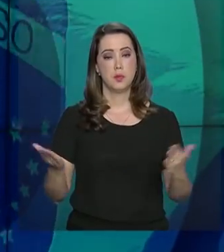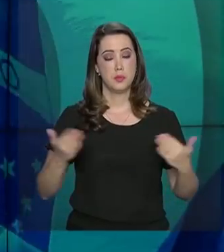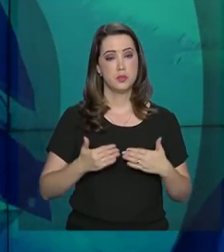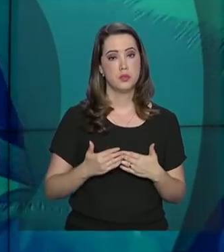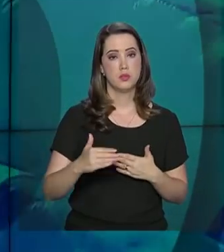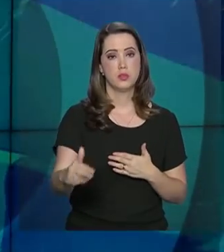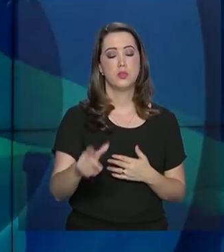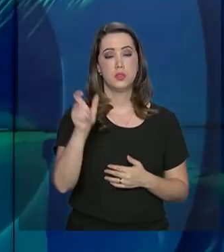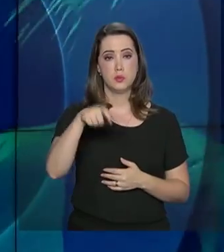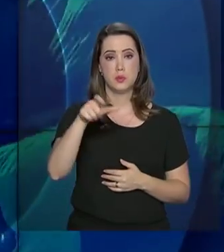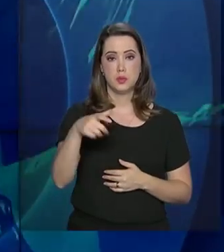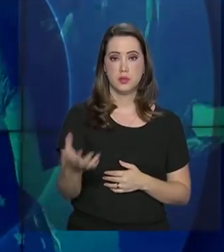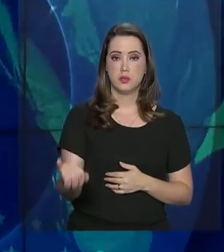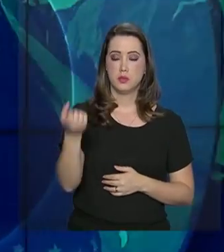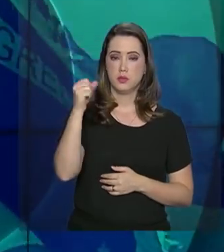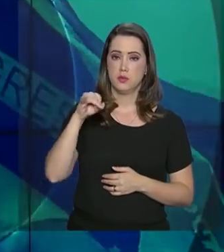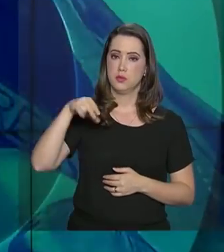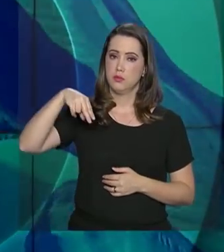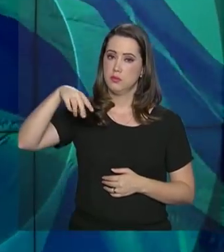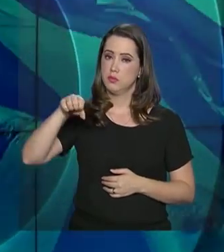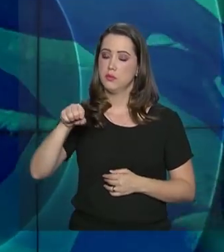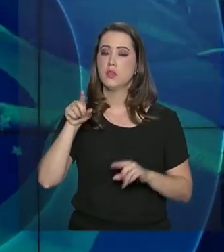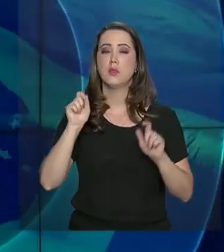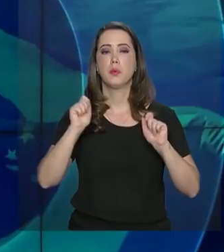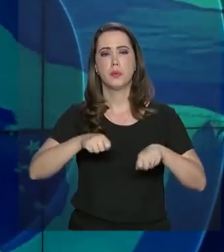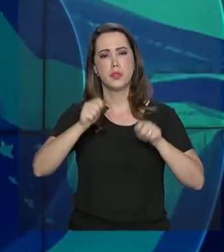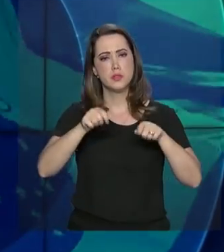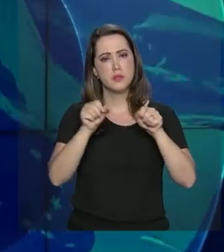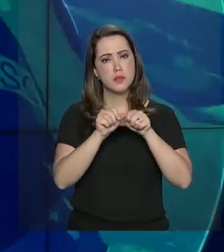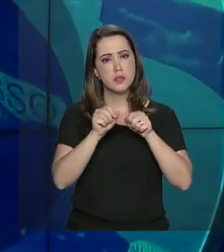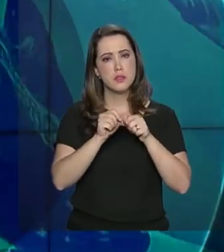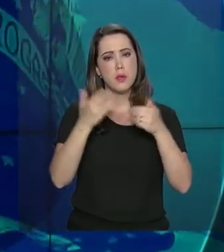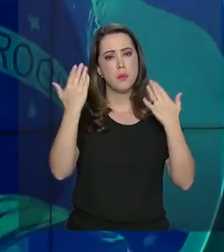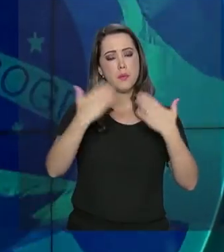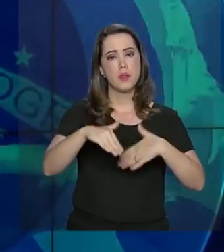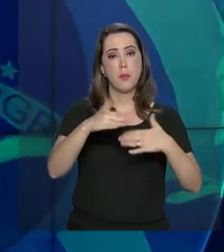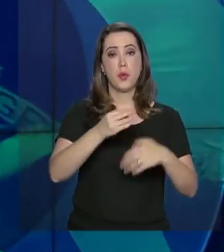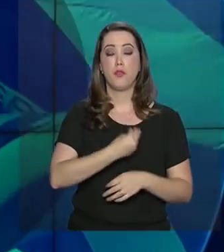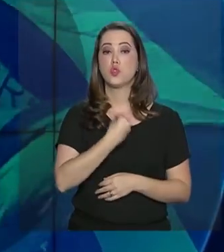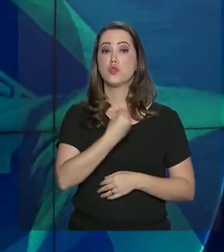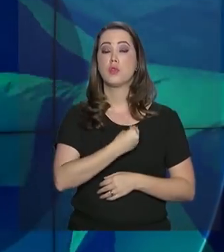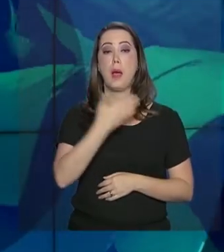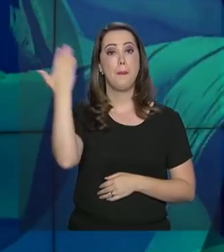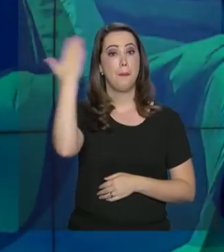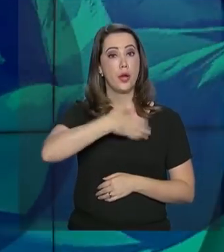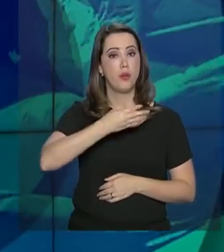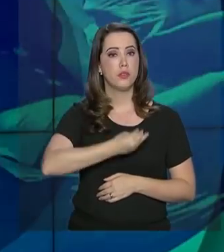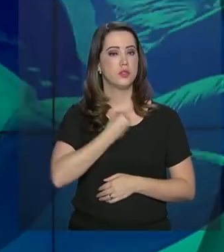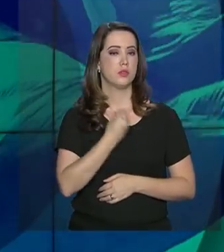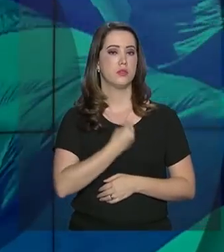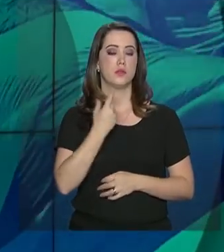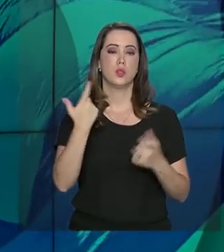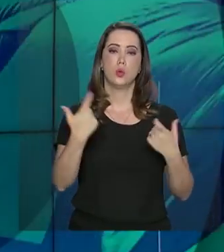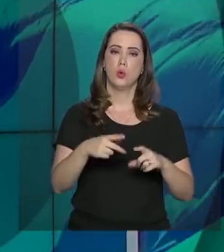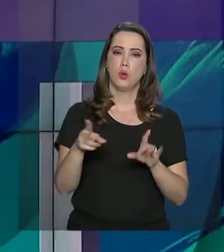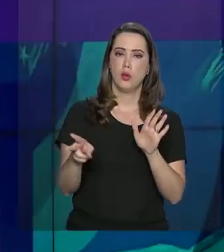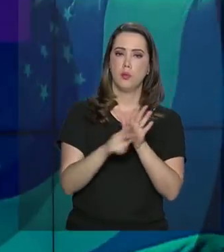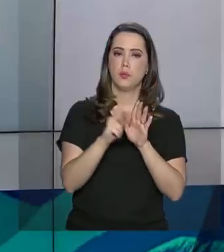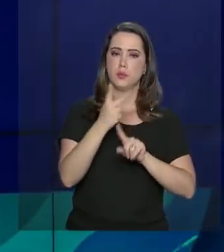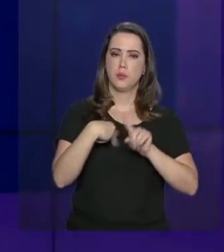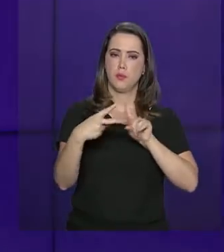agora, os segurados do INSS também vão poder fazer a comprovação de que estão vivos em uma agência da Previdência Social.